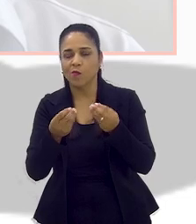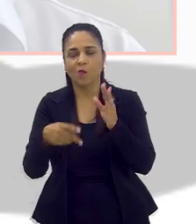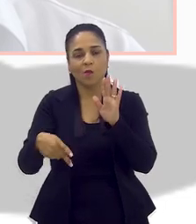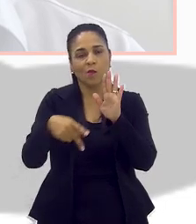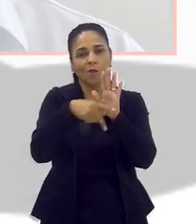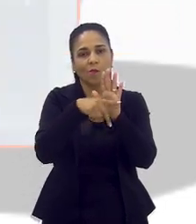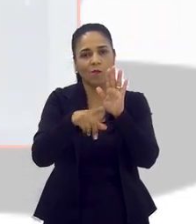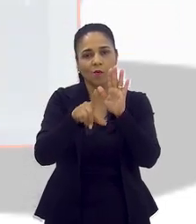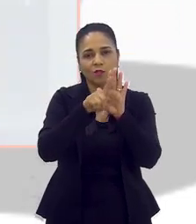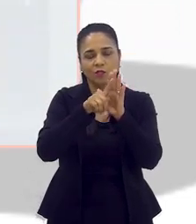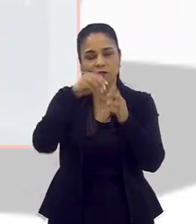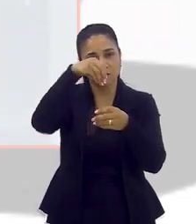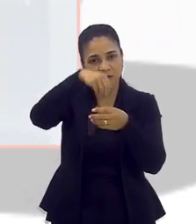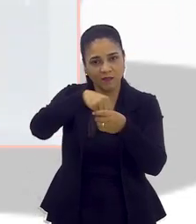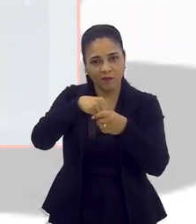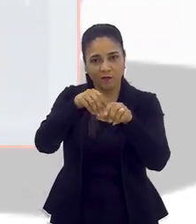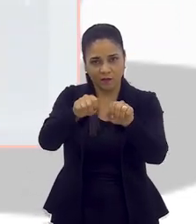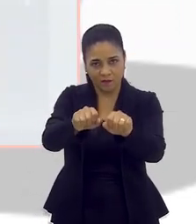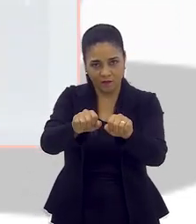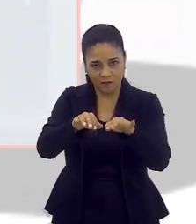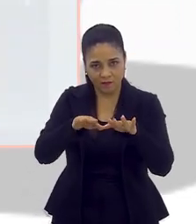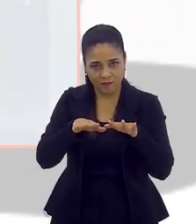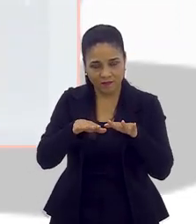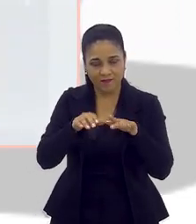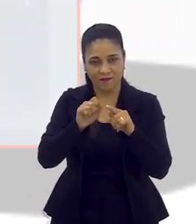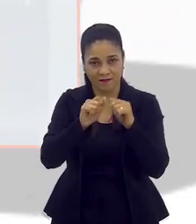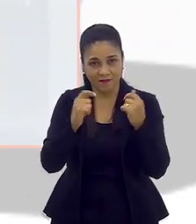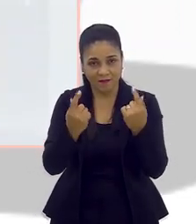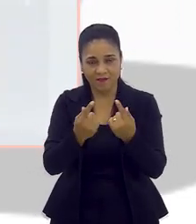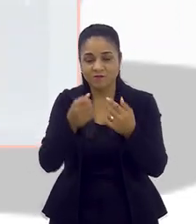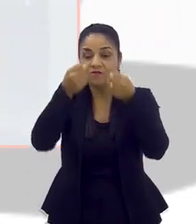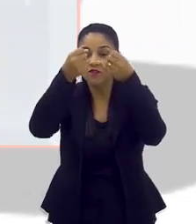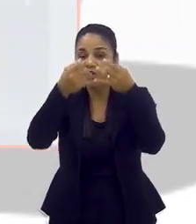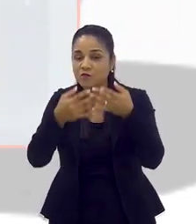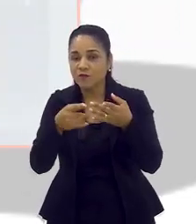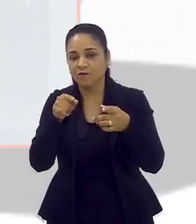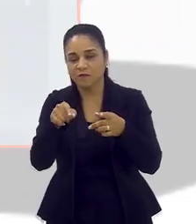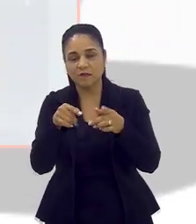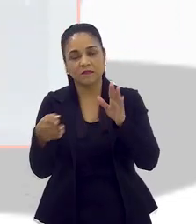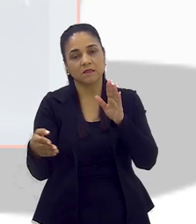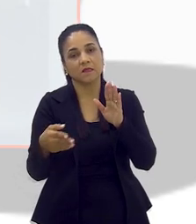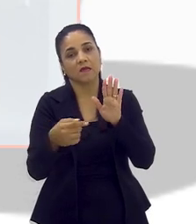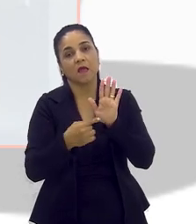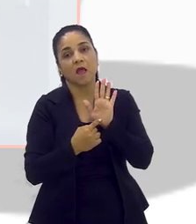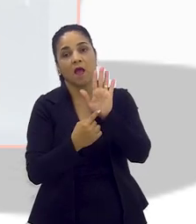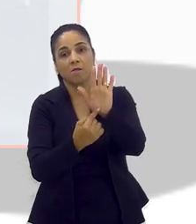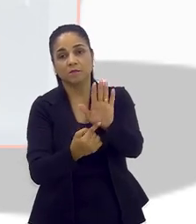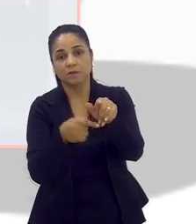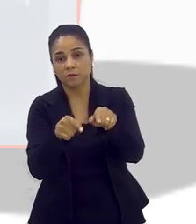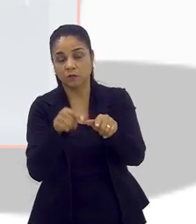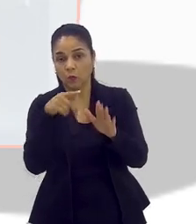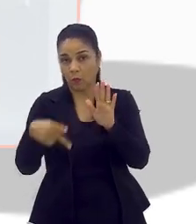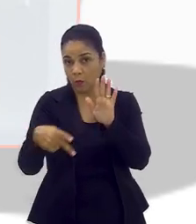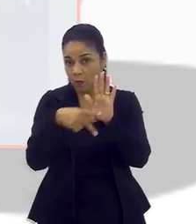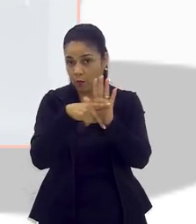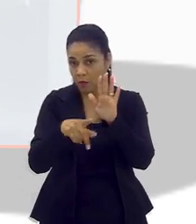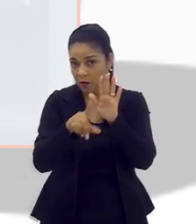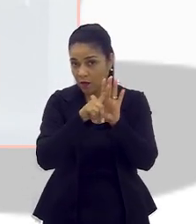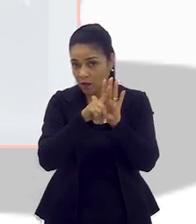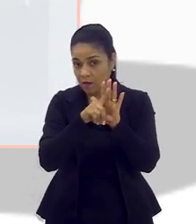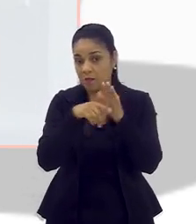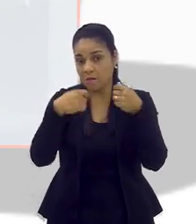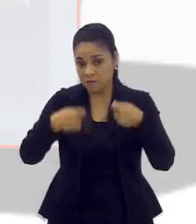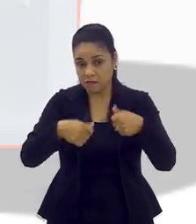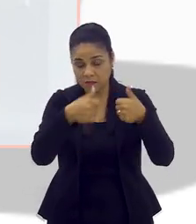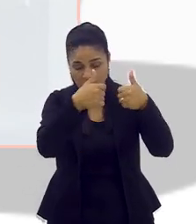tramitação de um projeto dentro de uma casa legislativa, vamos explicar, o senhor apresentou aí esse projeto, mas ele ainda precisa passar